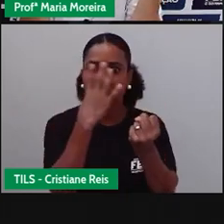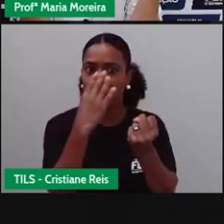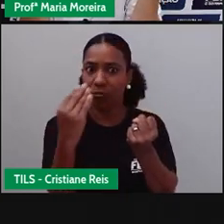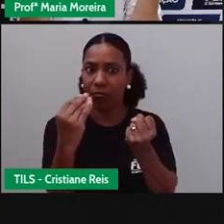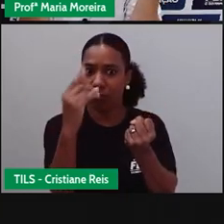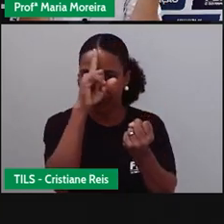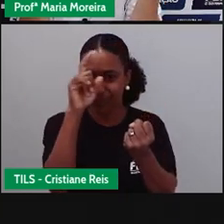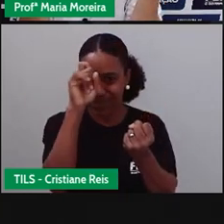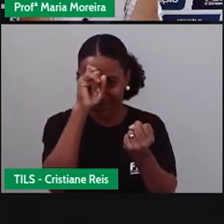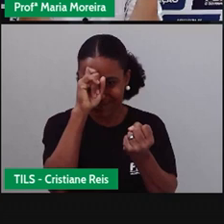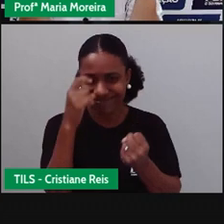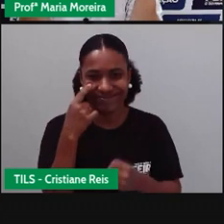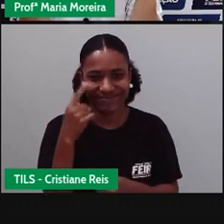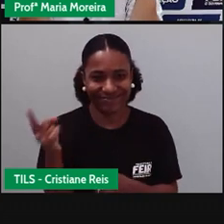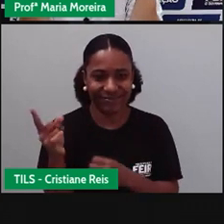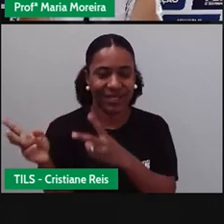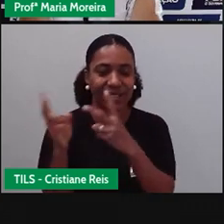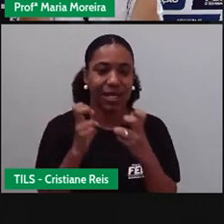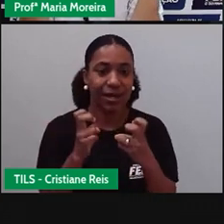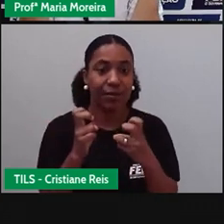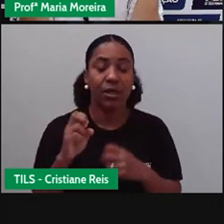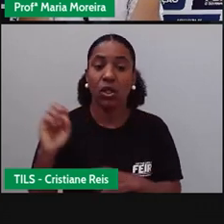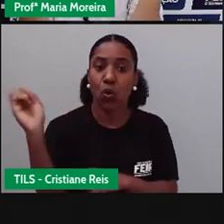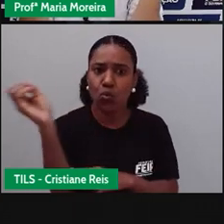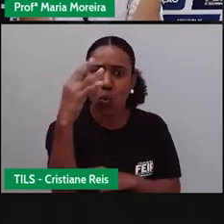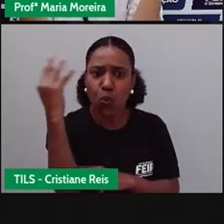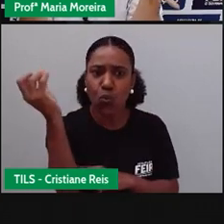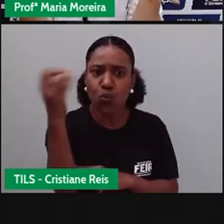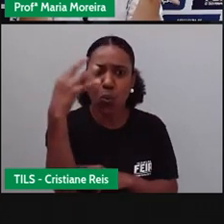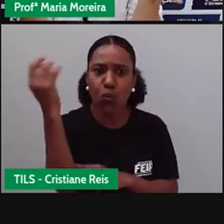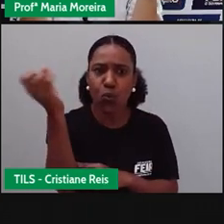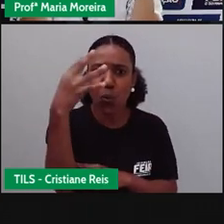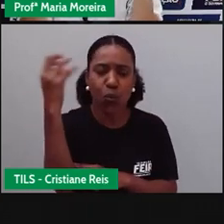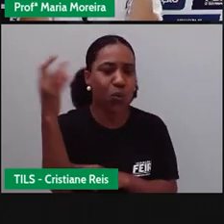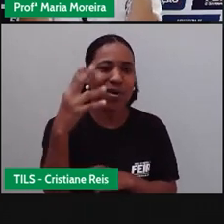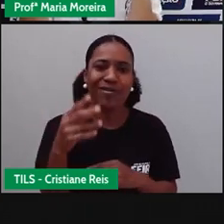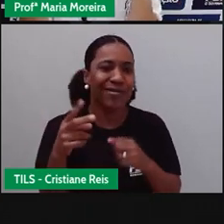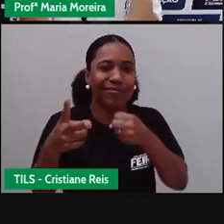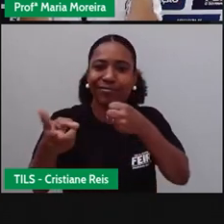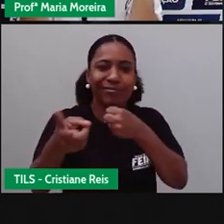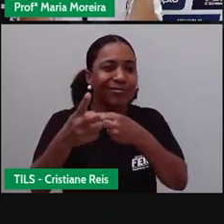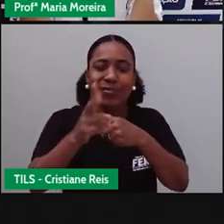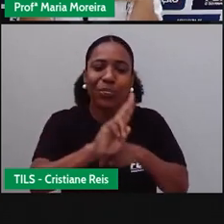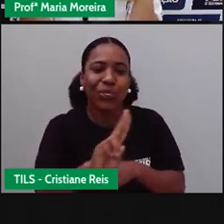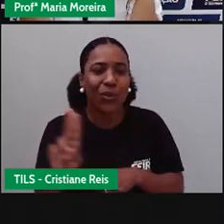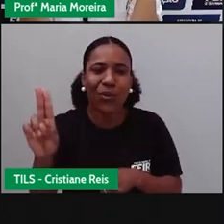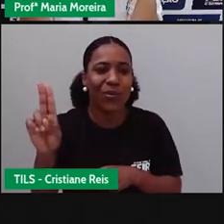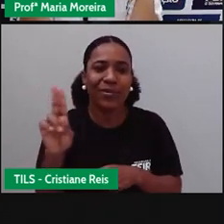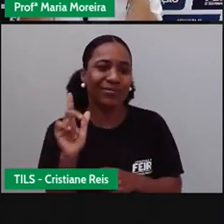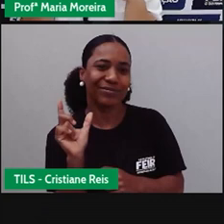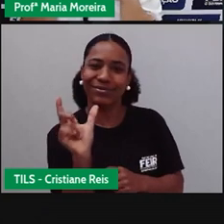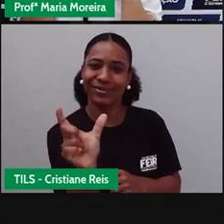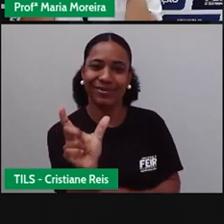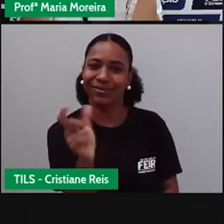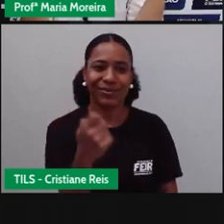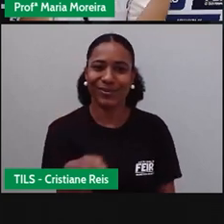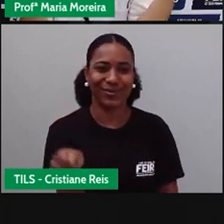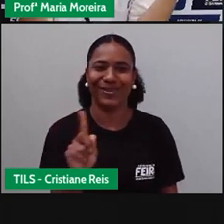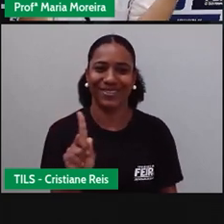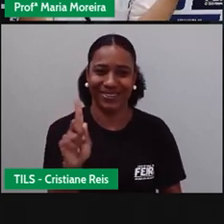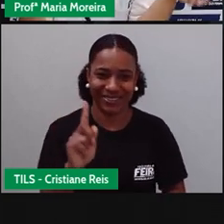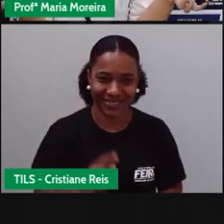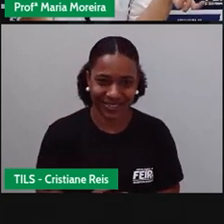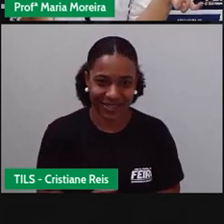sua chegada de uma forma o quê? Não verbal. Mas, obviamente, que quando ela vai se aproximando, a gente vê o quê?